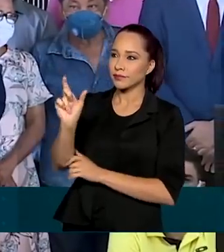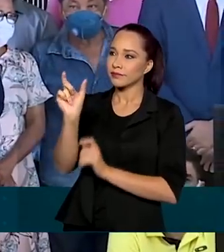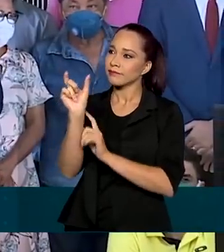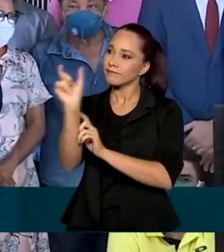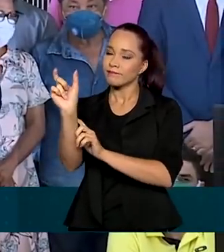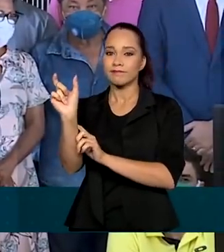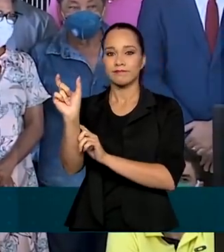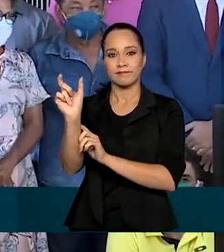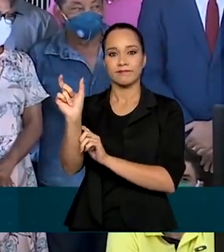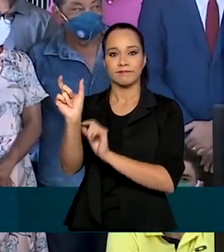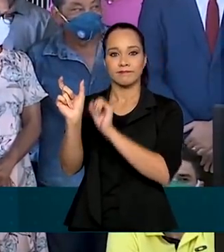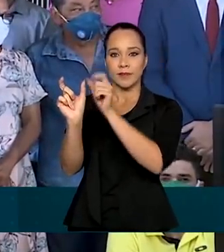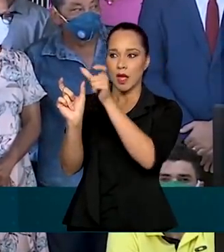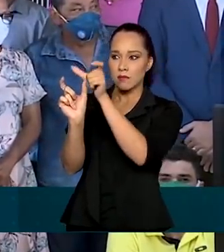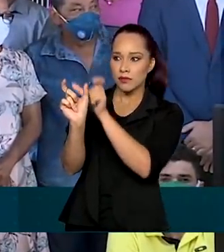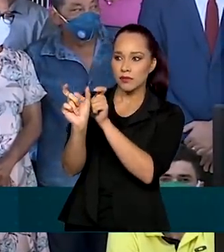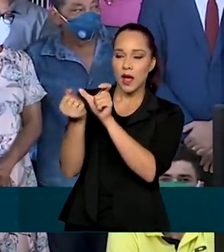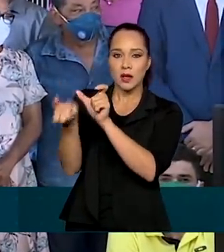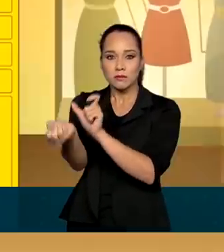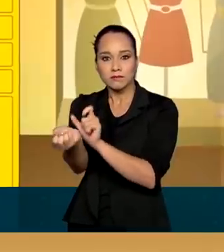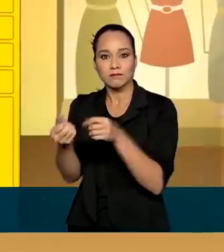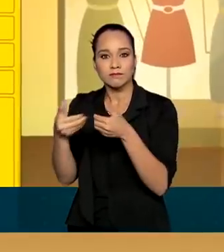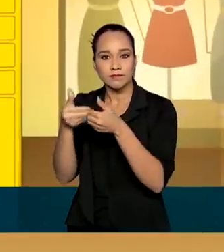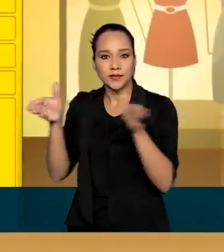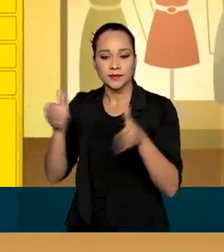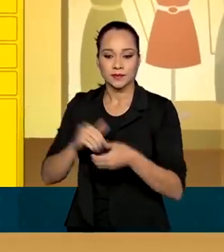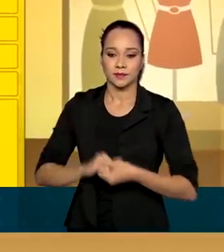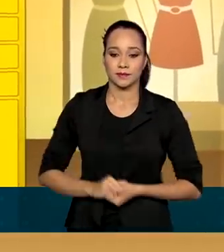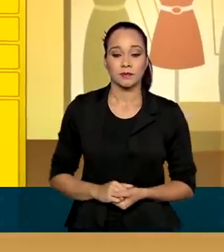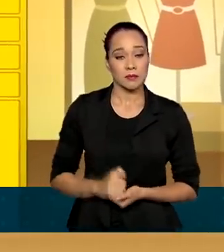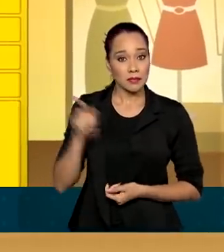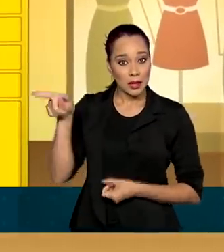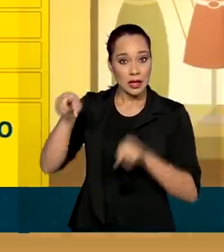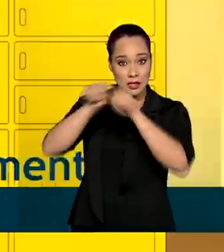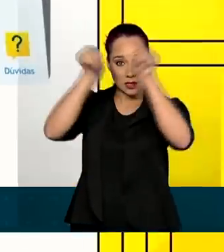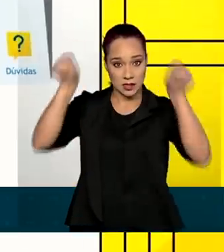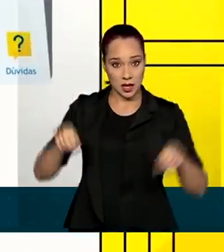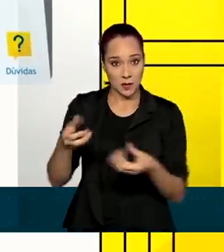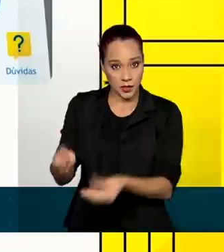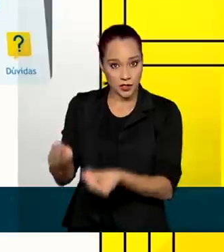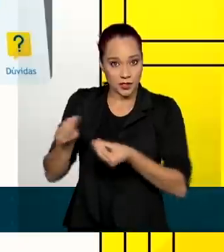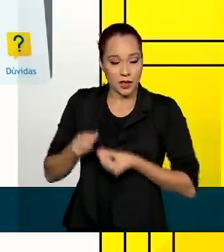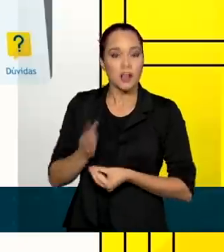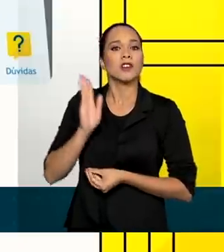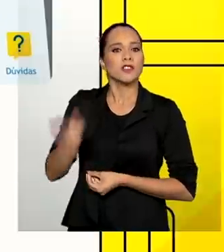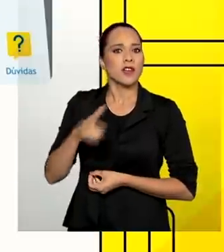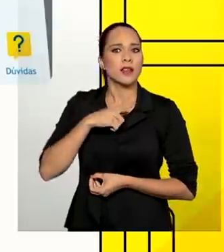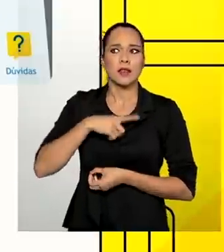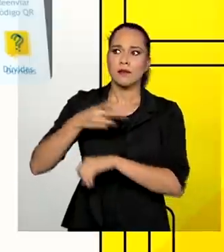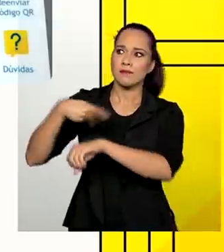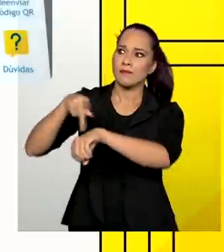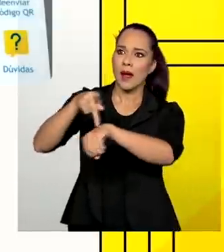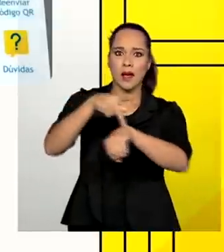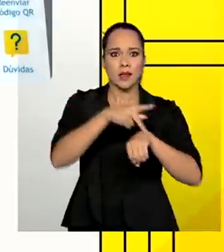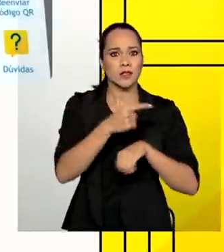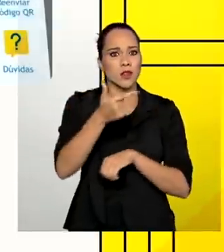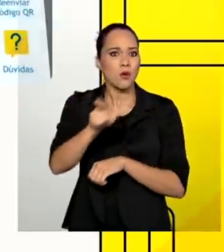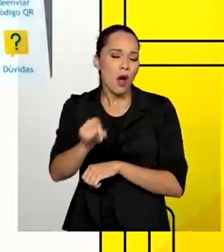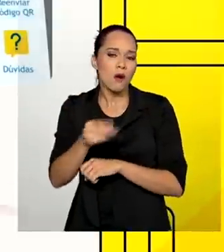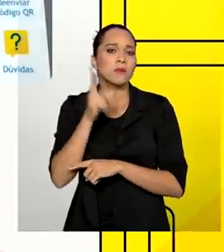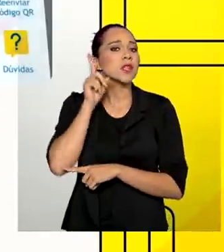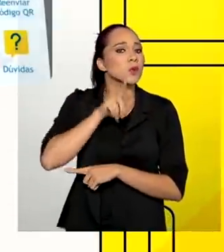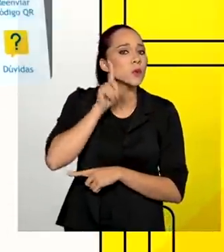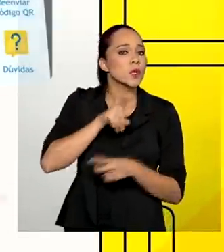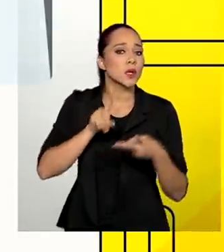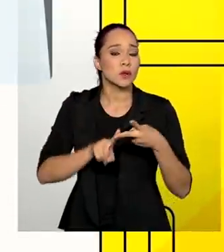no visor do locker e a gavetinha se abre. Esse sistema de entregas já existe em países como os Estados